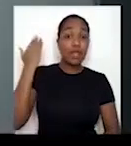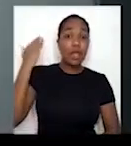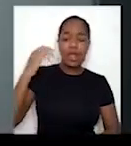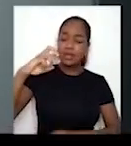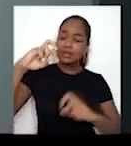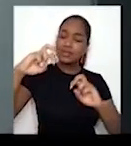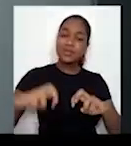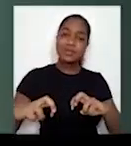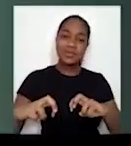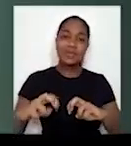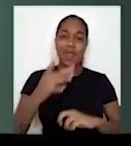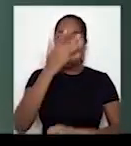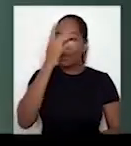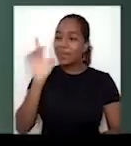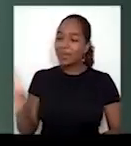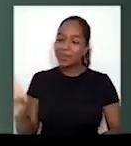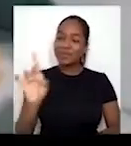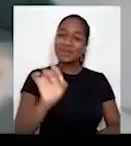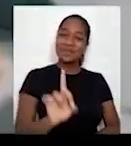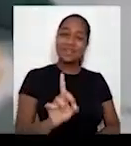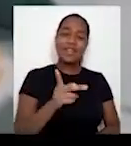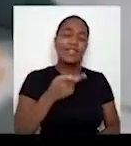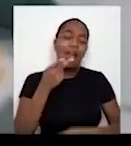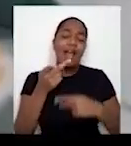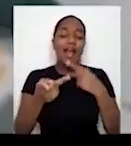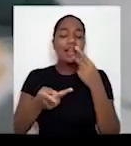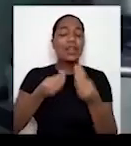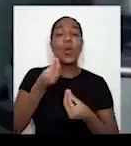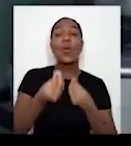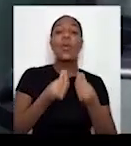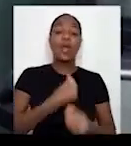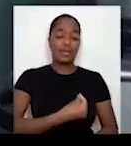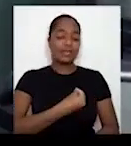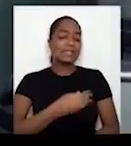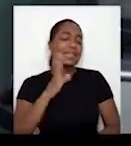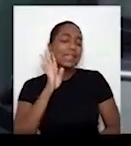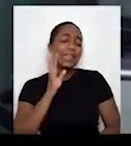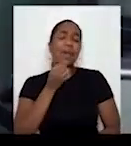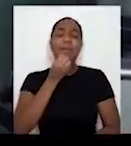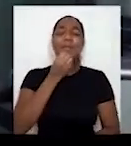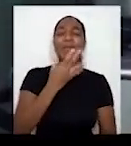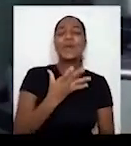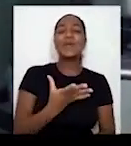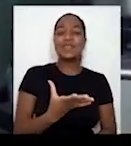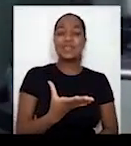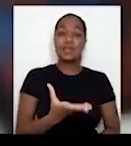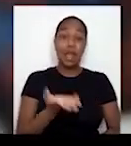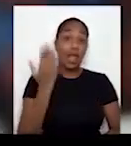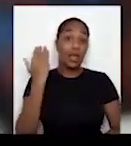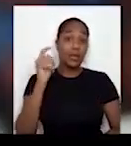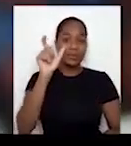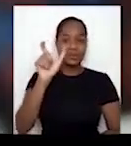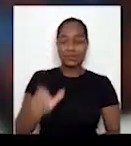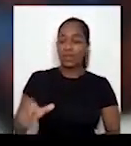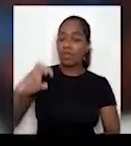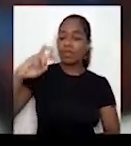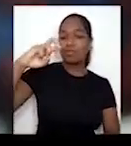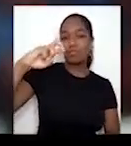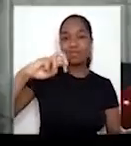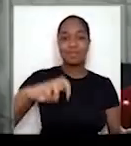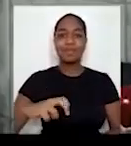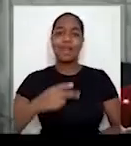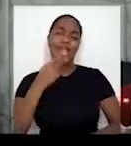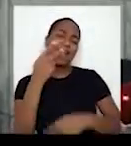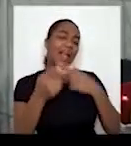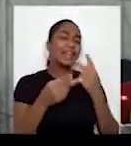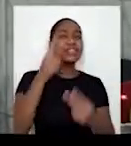Naquela mesa ele sentava sempre E me dizia sempre o que é viver melhor Naquela mesa